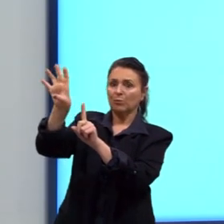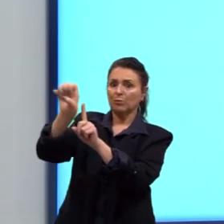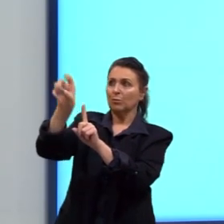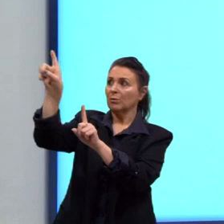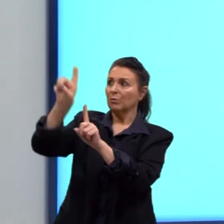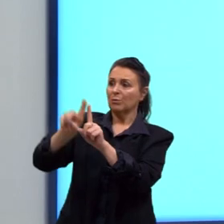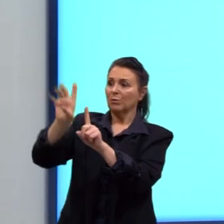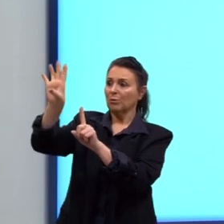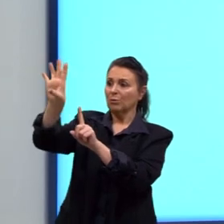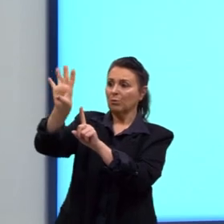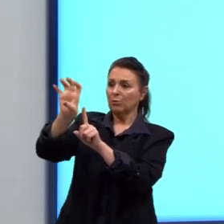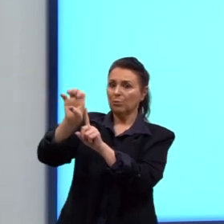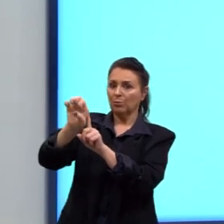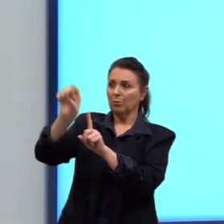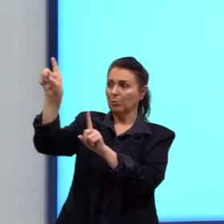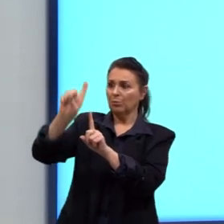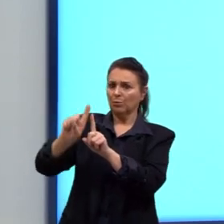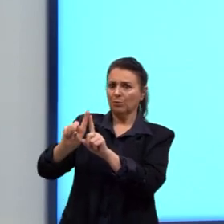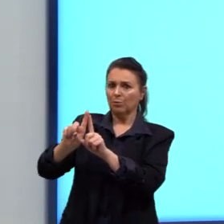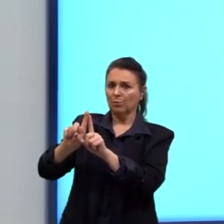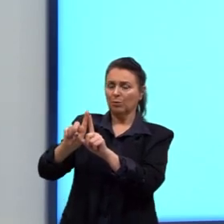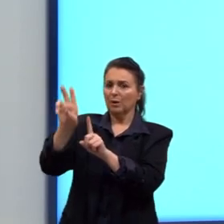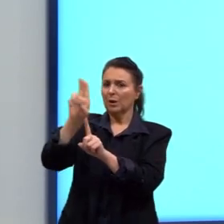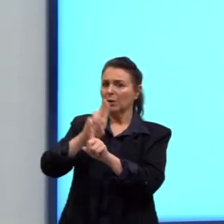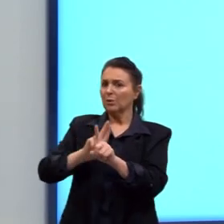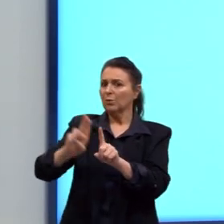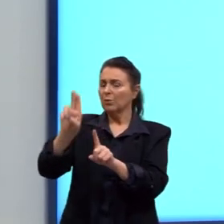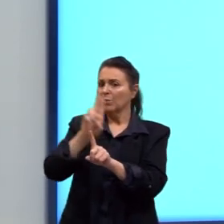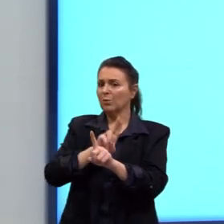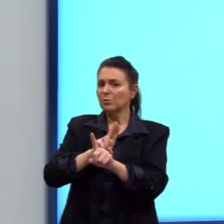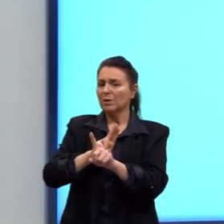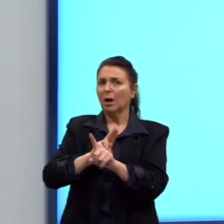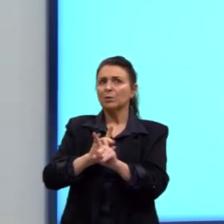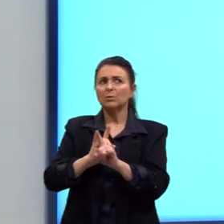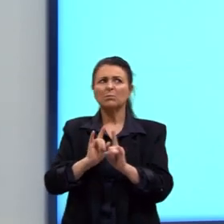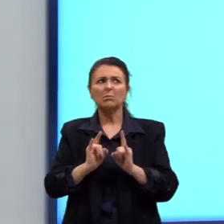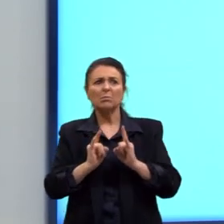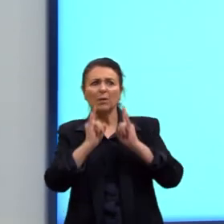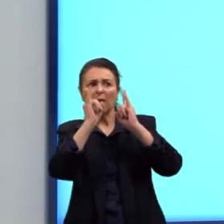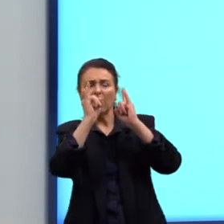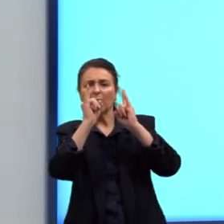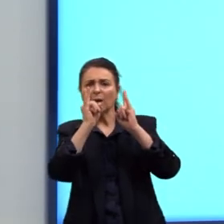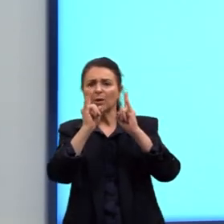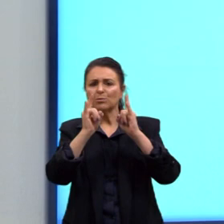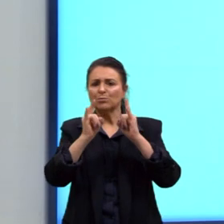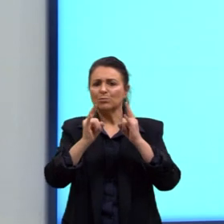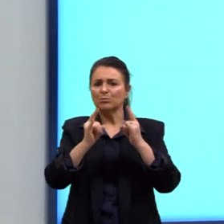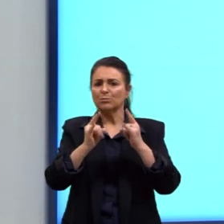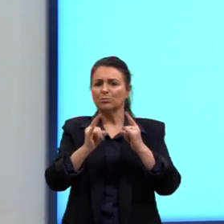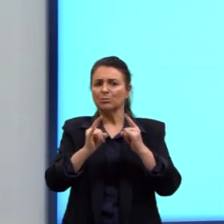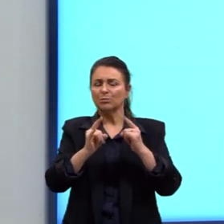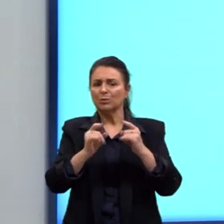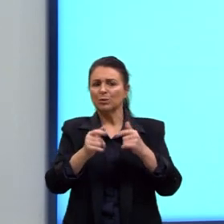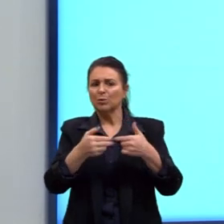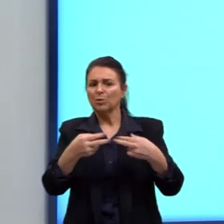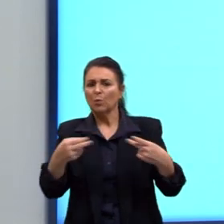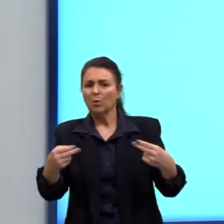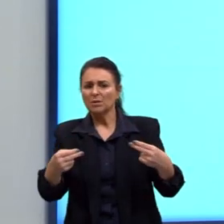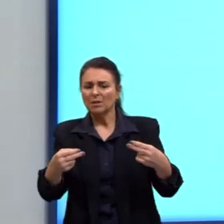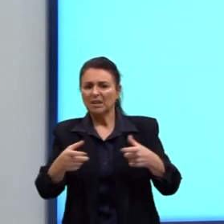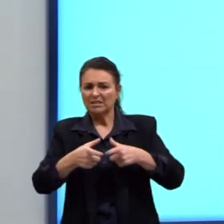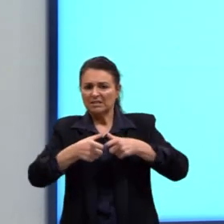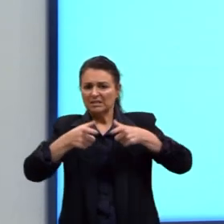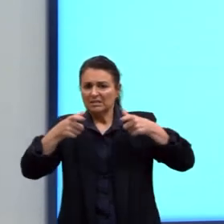falei. O para-raio, na verdade, ele é usado mais em prédios, em objetos, coisas muito grandes, que é onde os raios